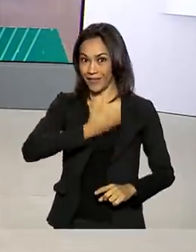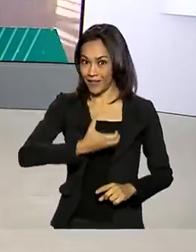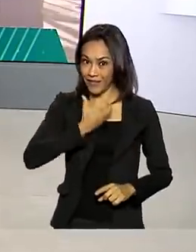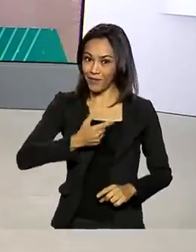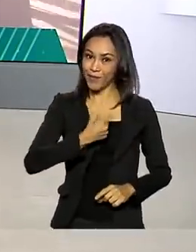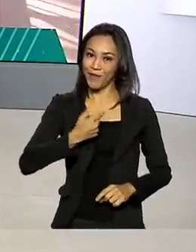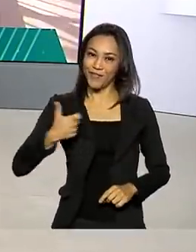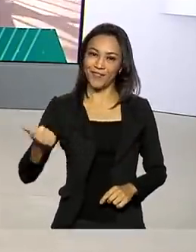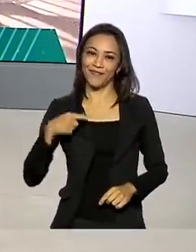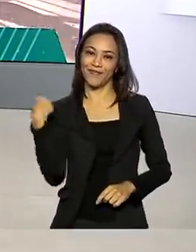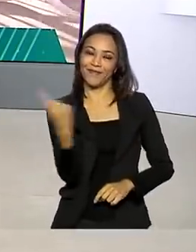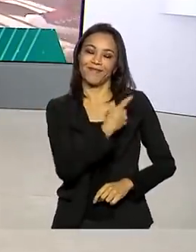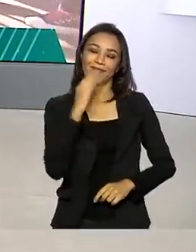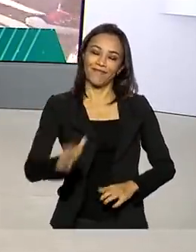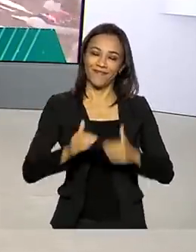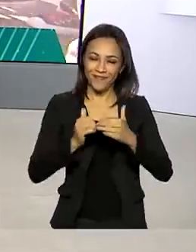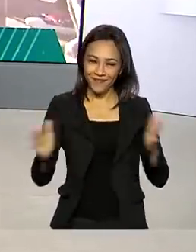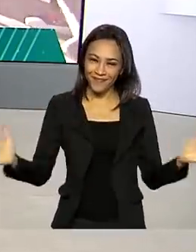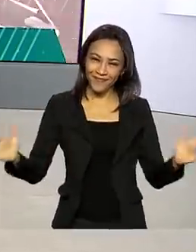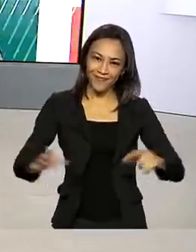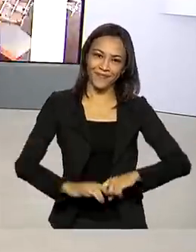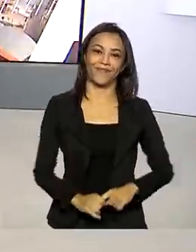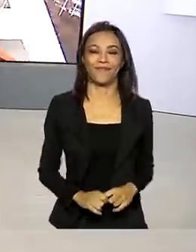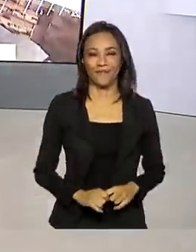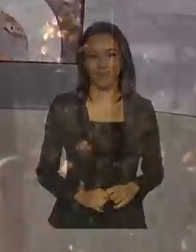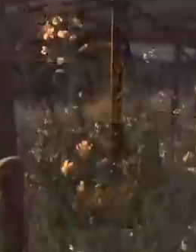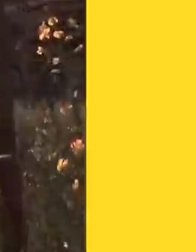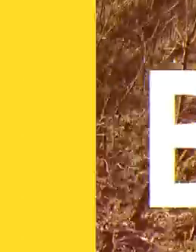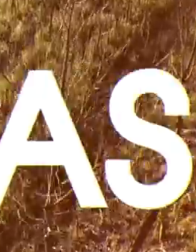de 2021, o Brasil em Dia já está no ar.